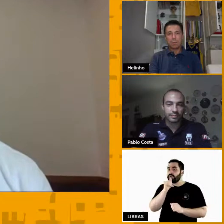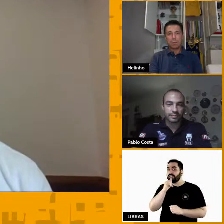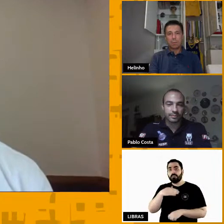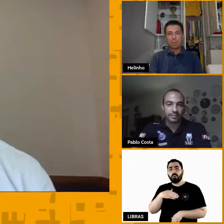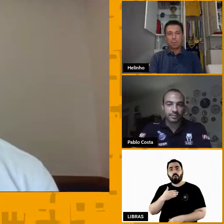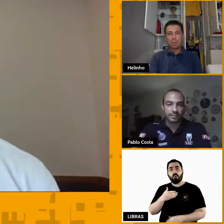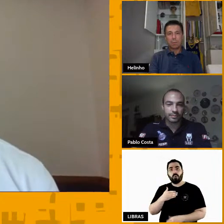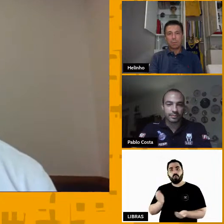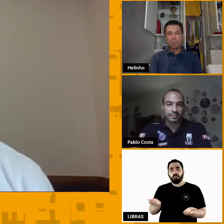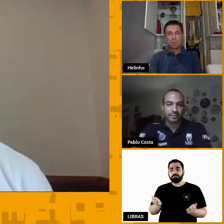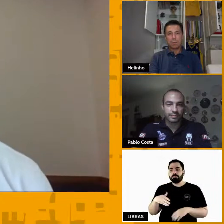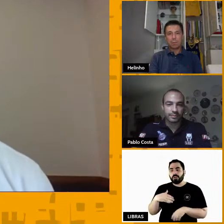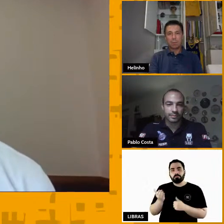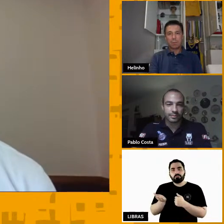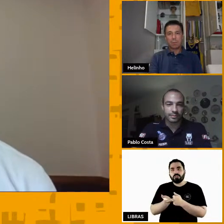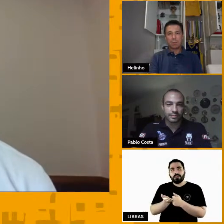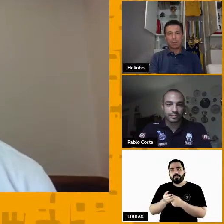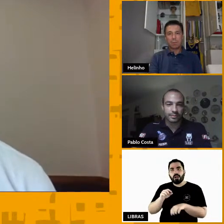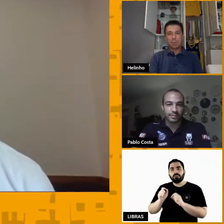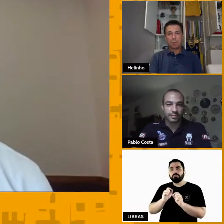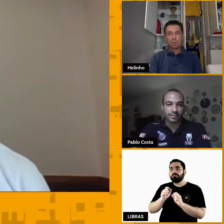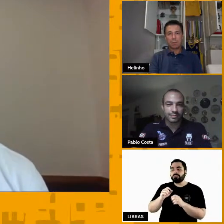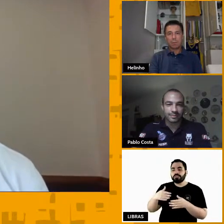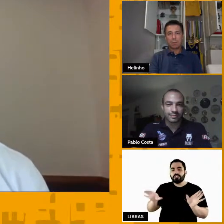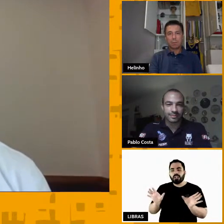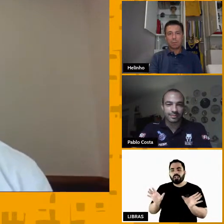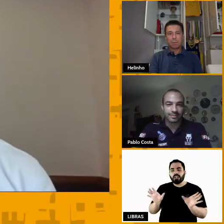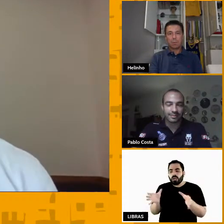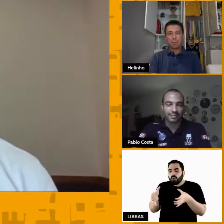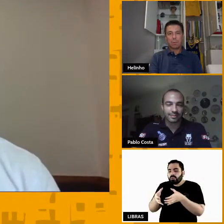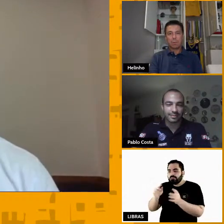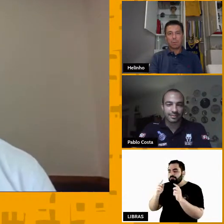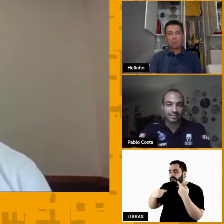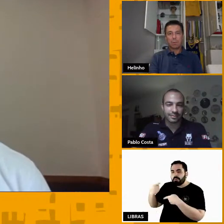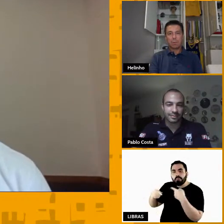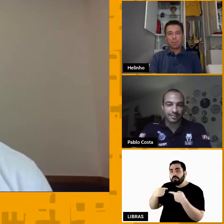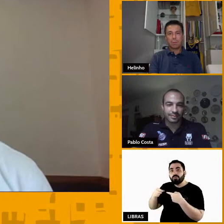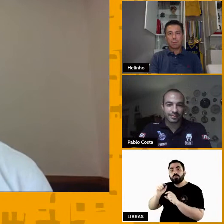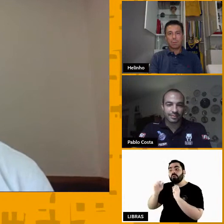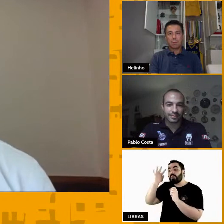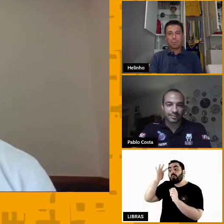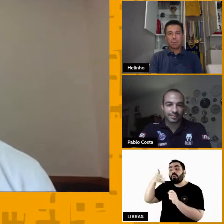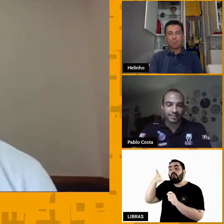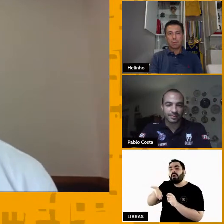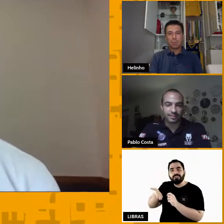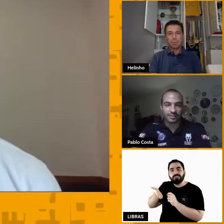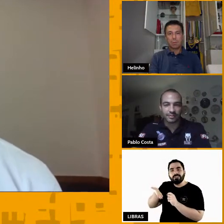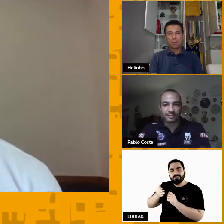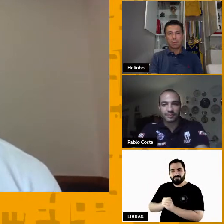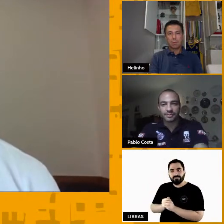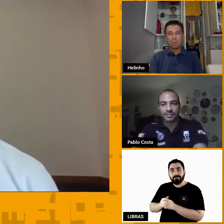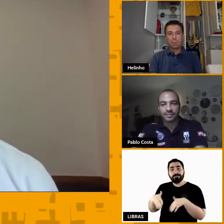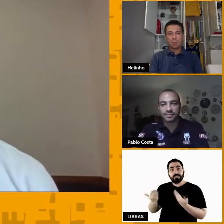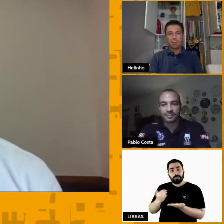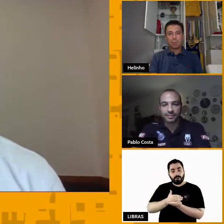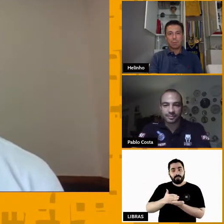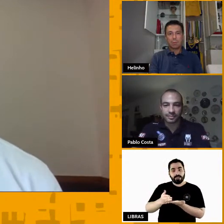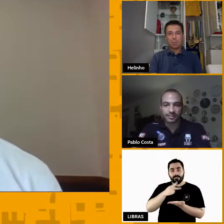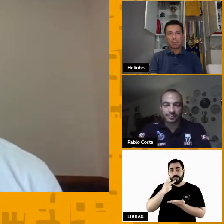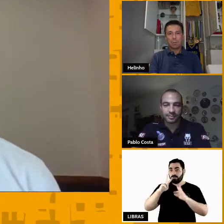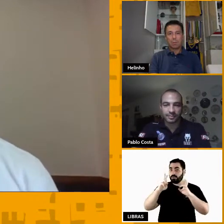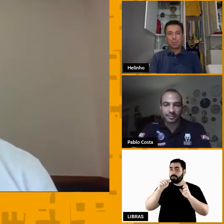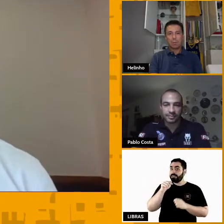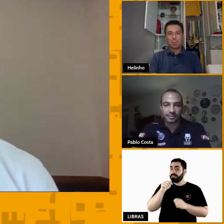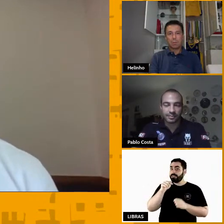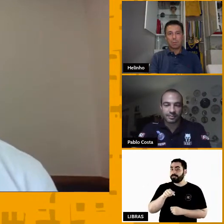naquela rodinha que ninguém sabe muito bem o está acontecendo. E, para isso, para dar início, para fazer esse pontapé, nesse